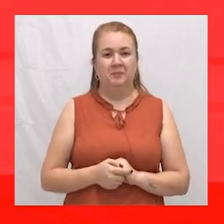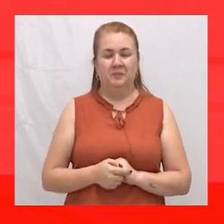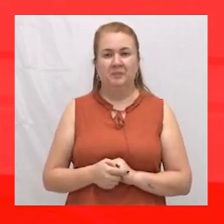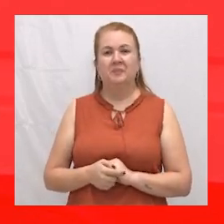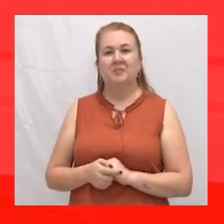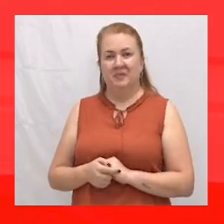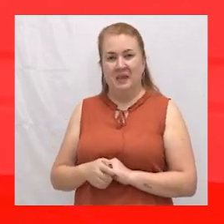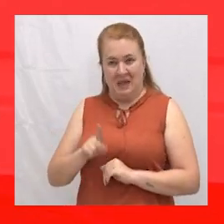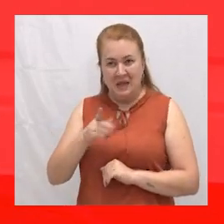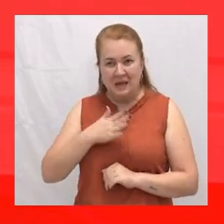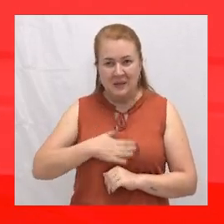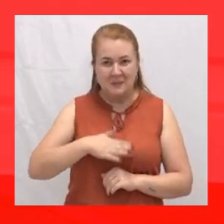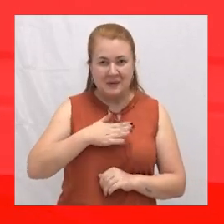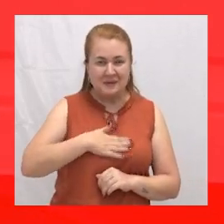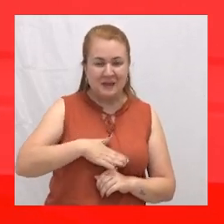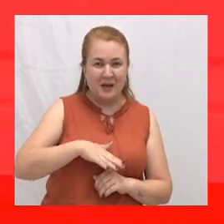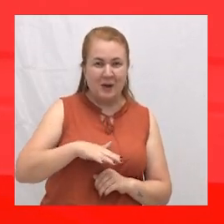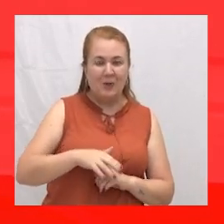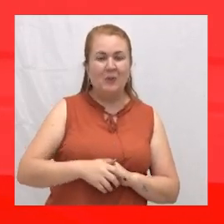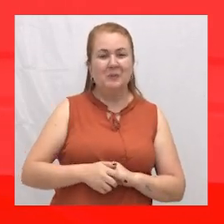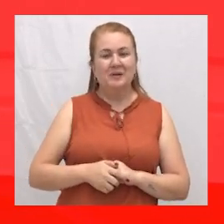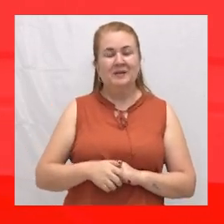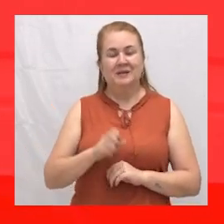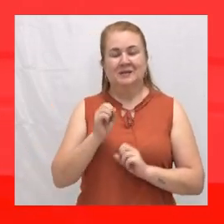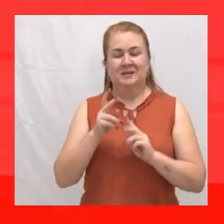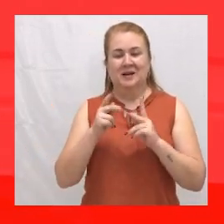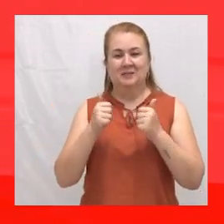E está mais calminho, né? Está.